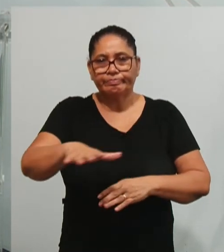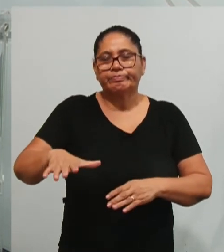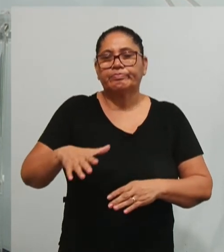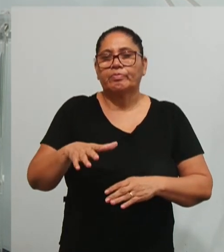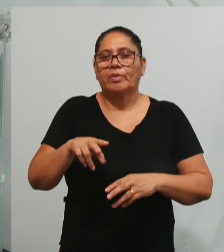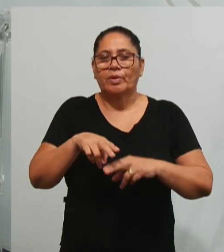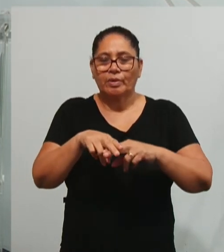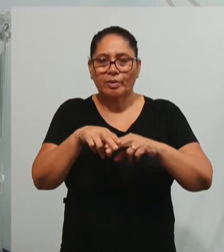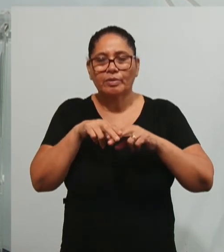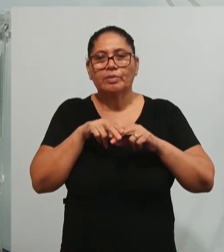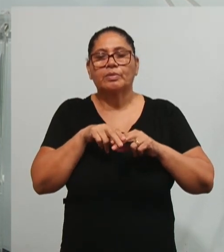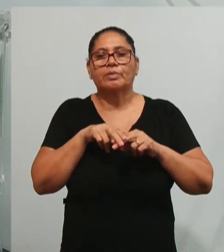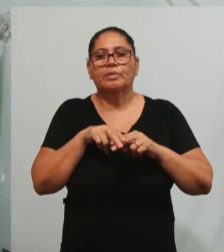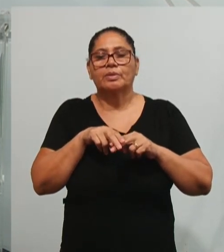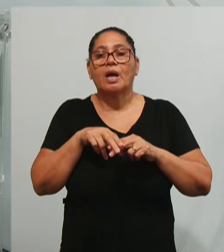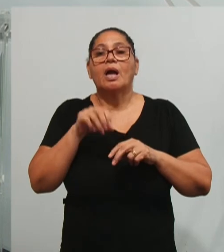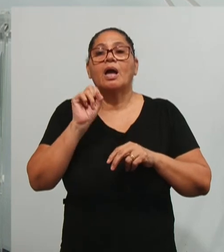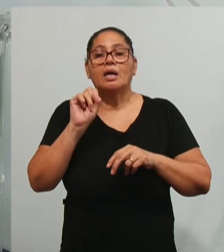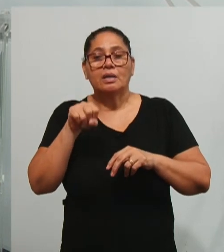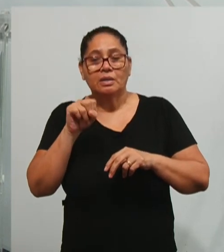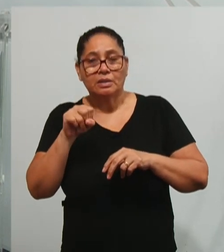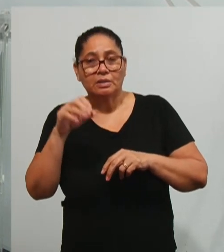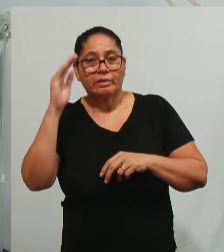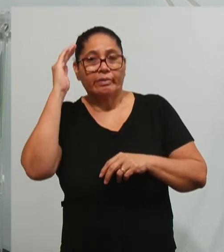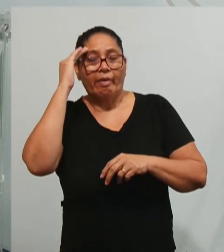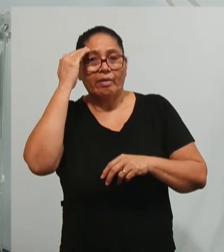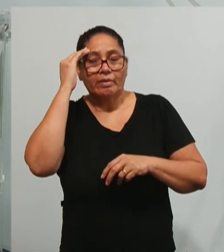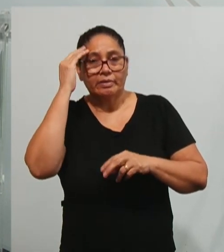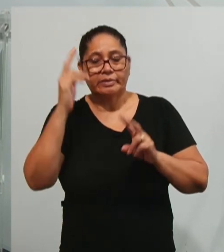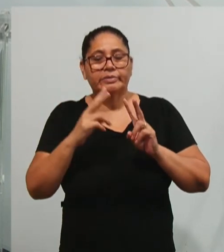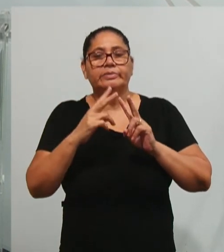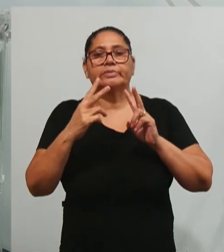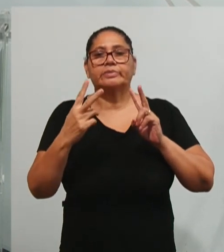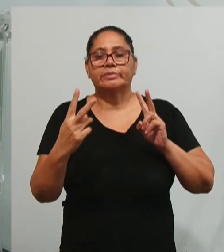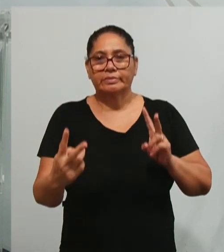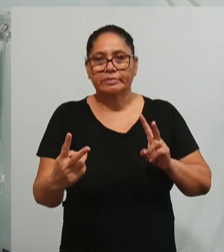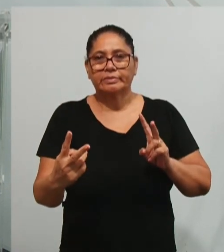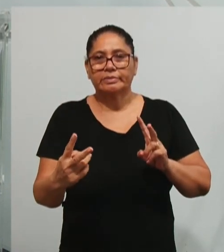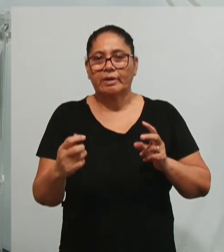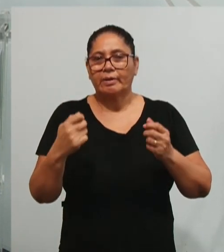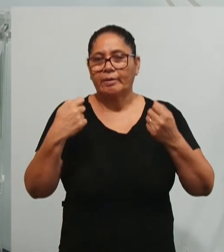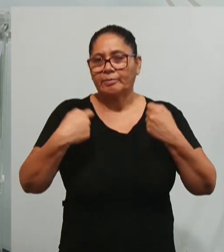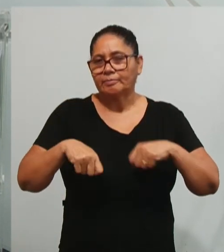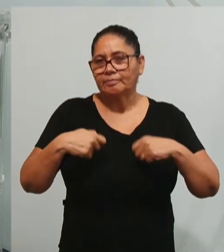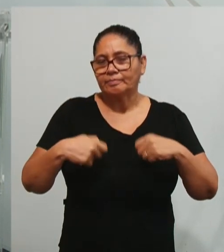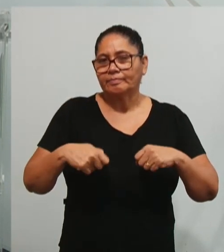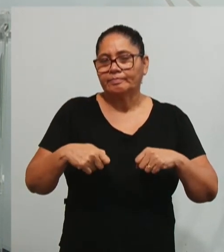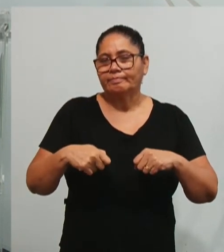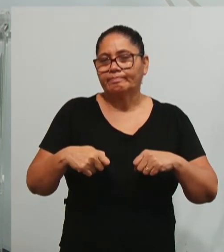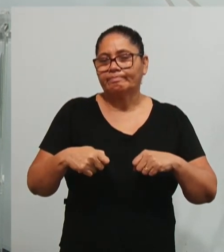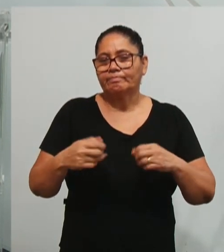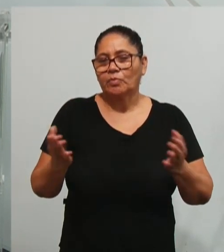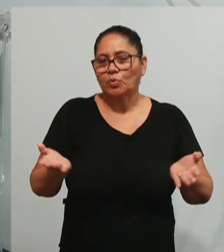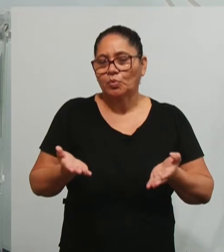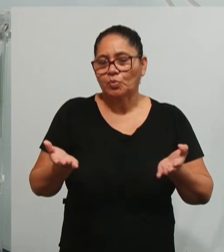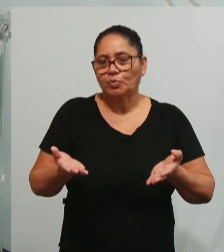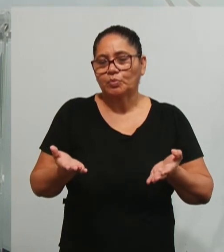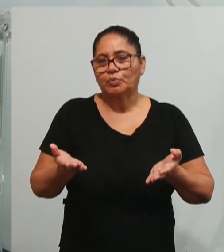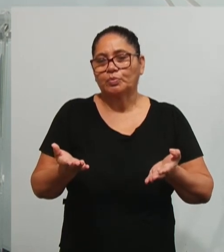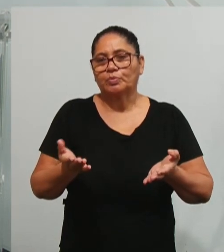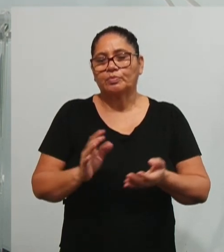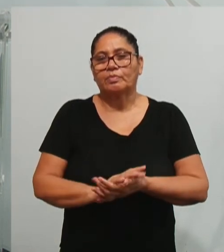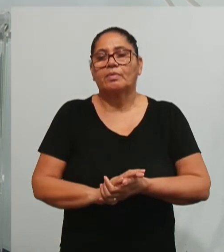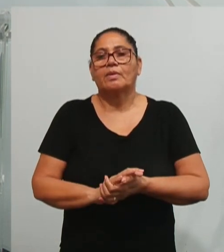por isso que a gente vai, sim, entender que a EAD, ela é necessária na atualidade, ela é necessária,